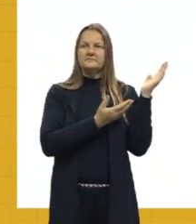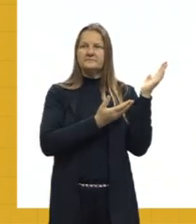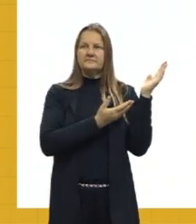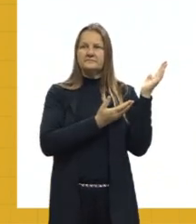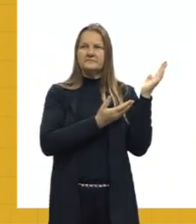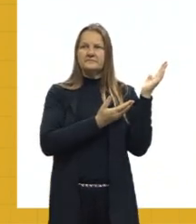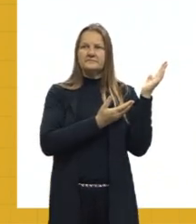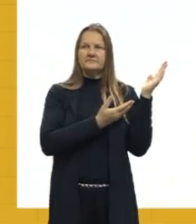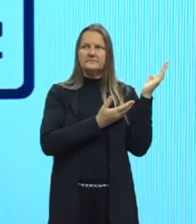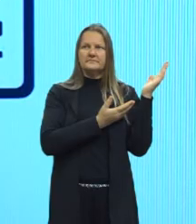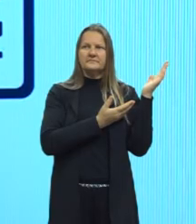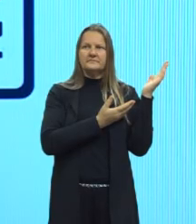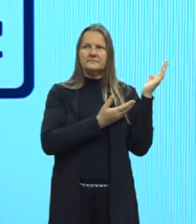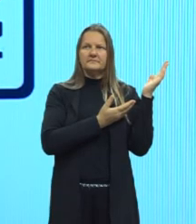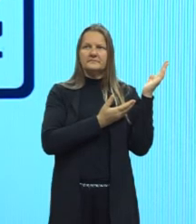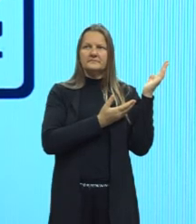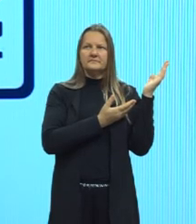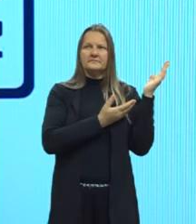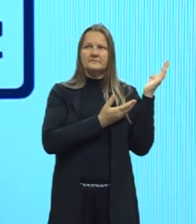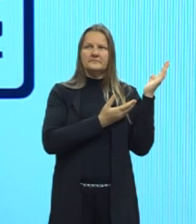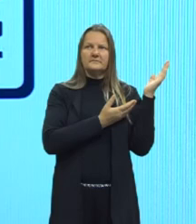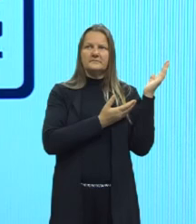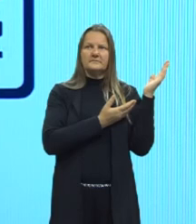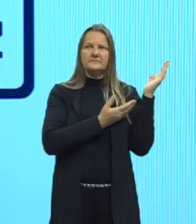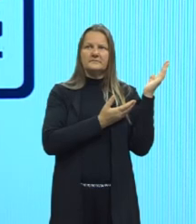dar continuidade, tá.